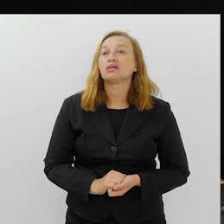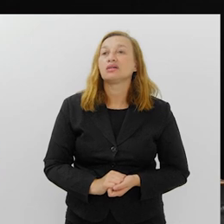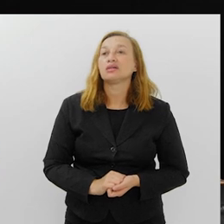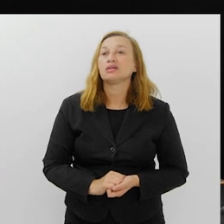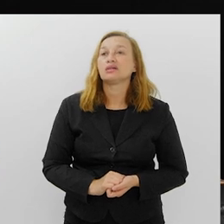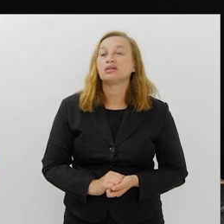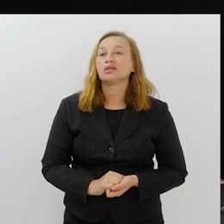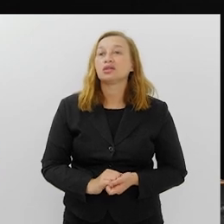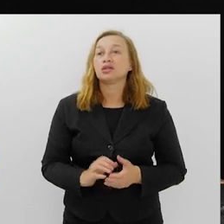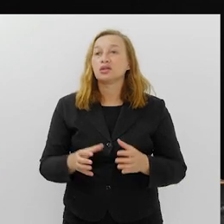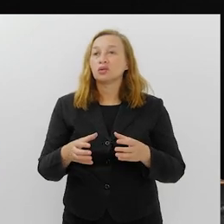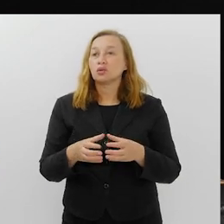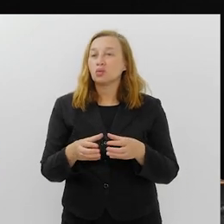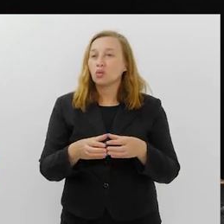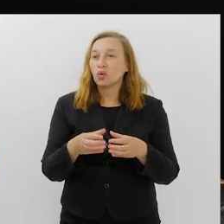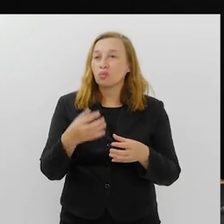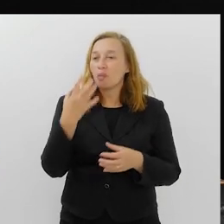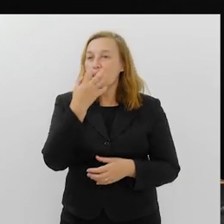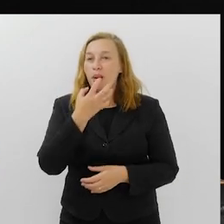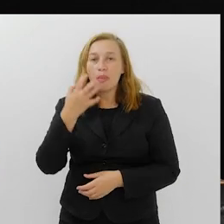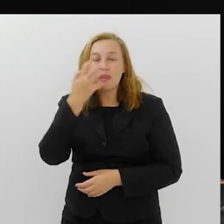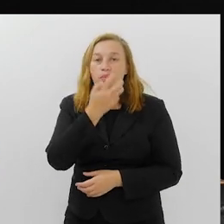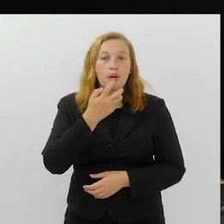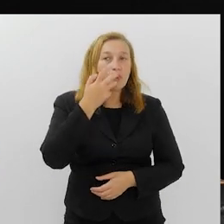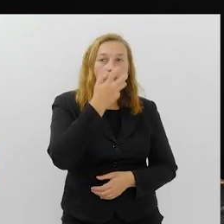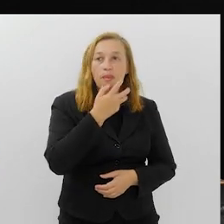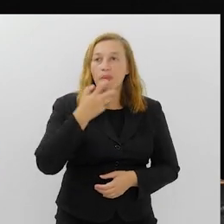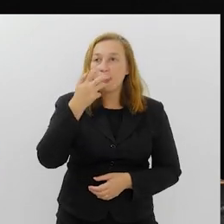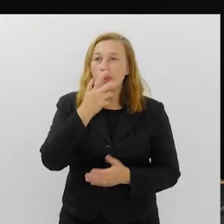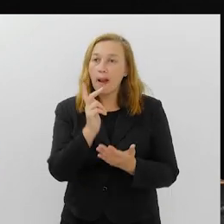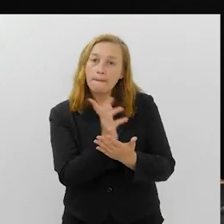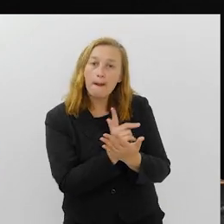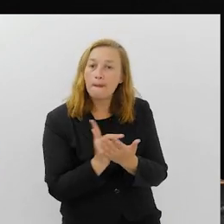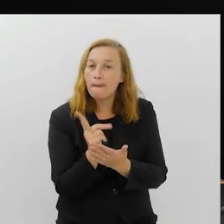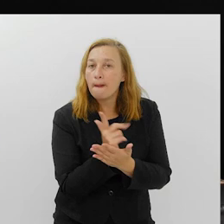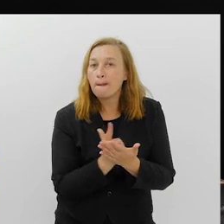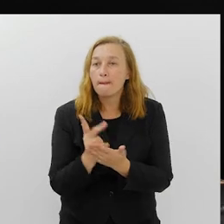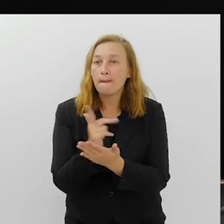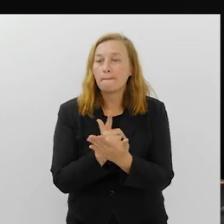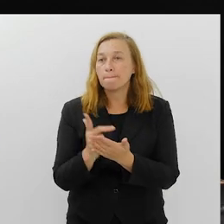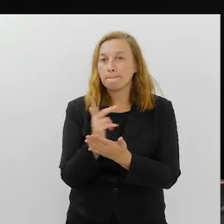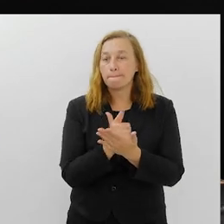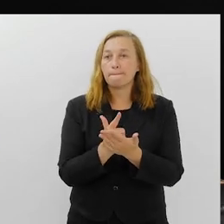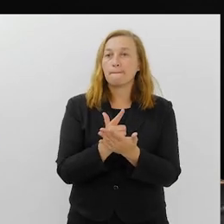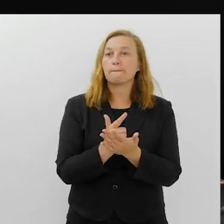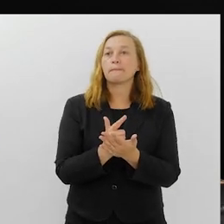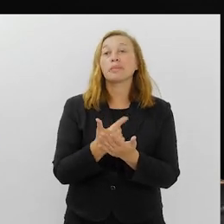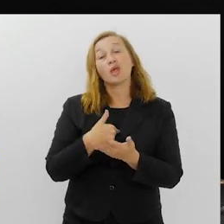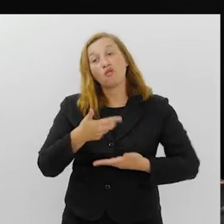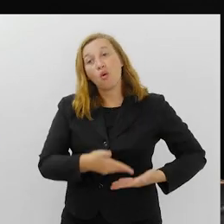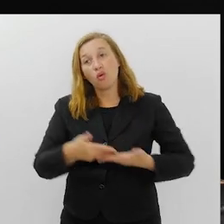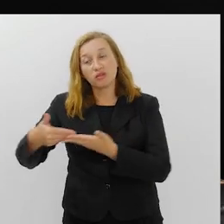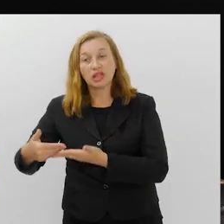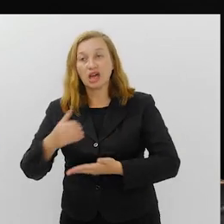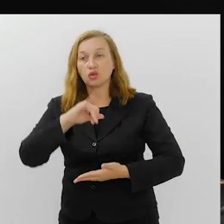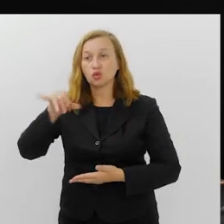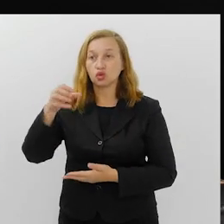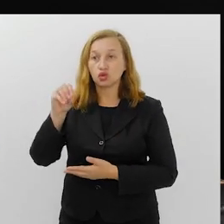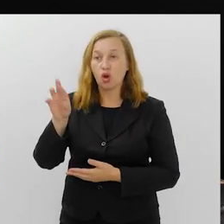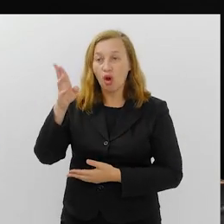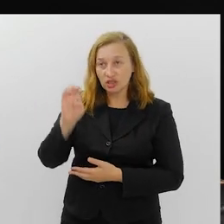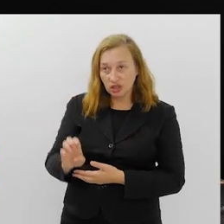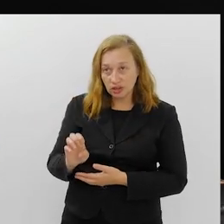e a roupa dos compositores, ela trazia um grafismo nordestino, uma coisa, eu falei, vou convidar o Jorge